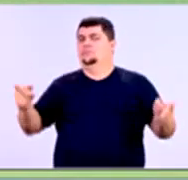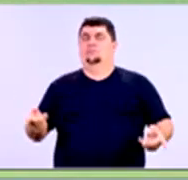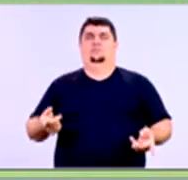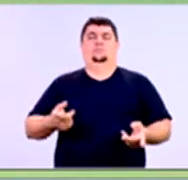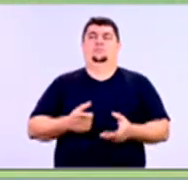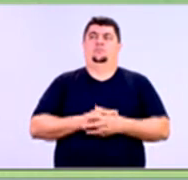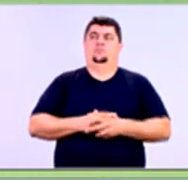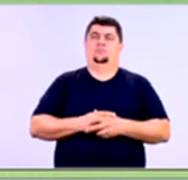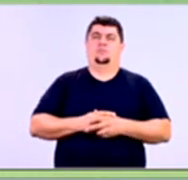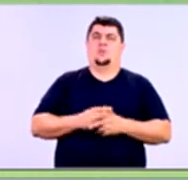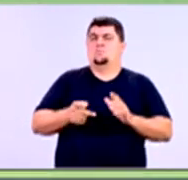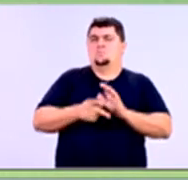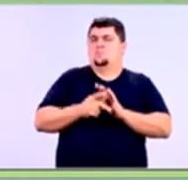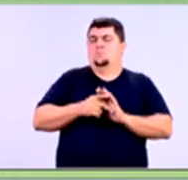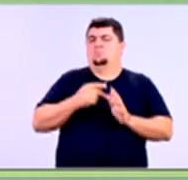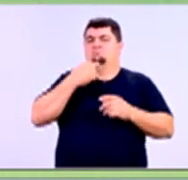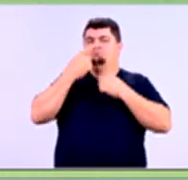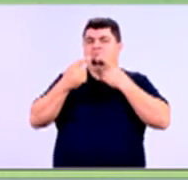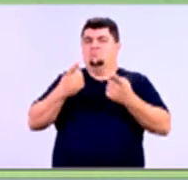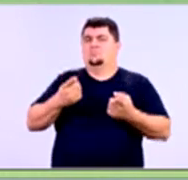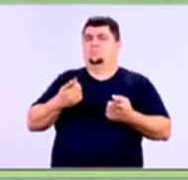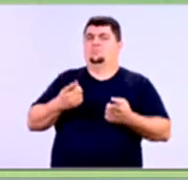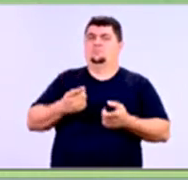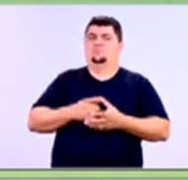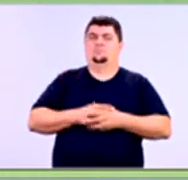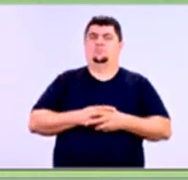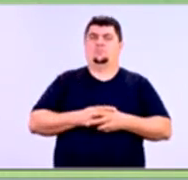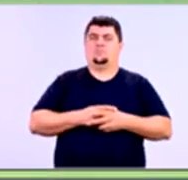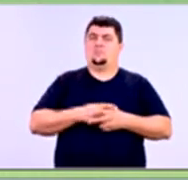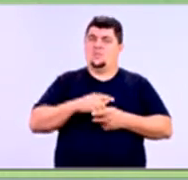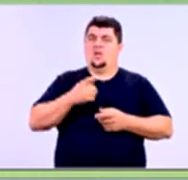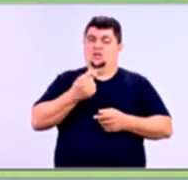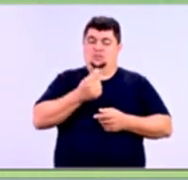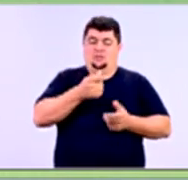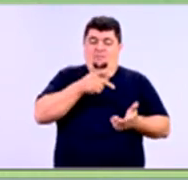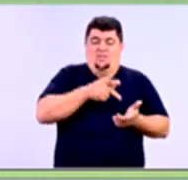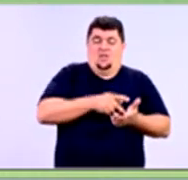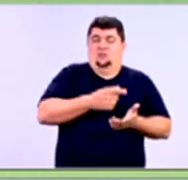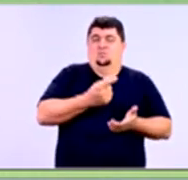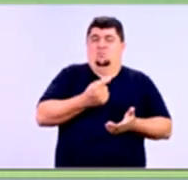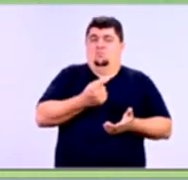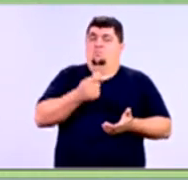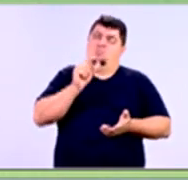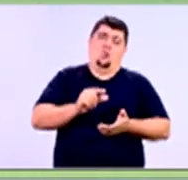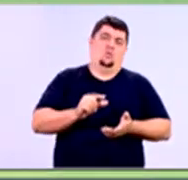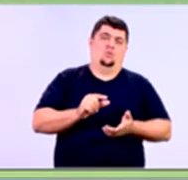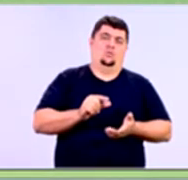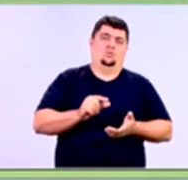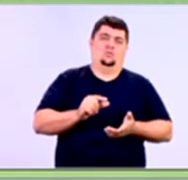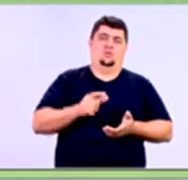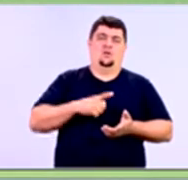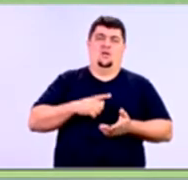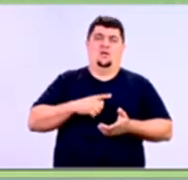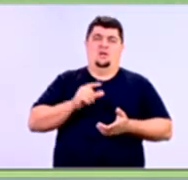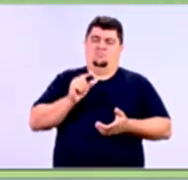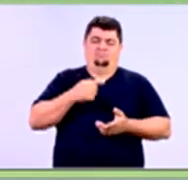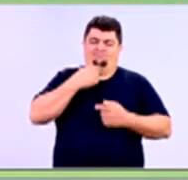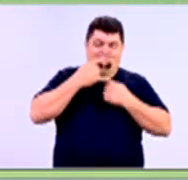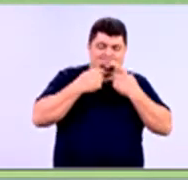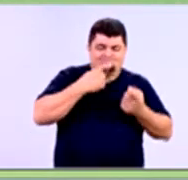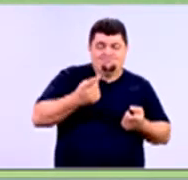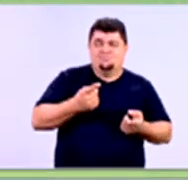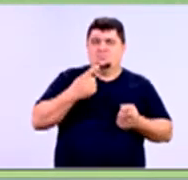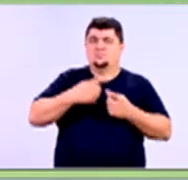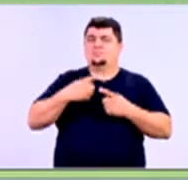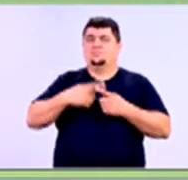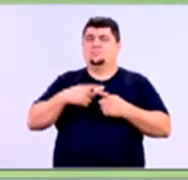meus meios de produção mesmo. Quando que eu tenho... Isso é pouco líquido, né? Isso tudo é muito pouco líquido. Por quê?